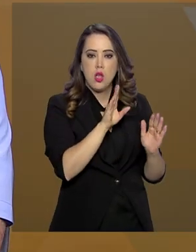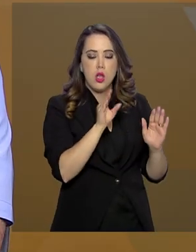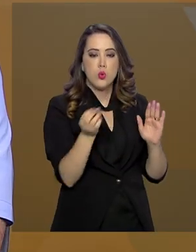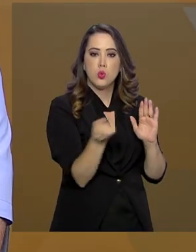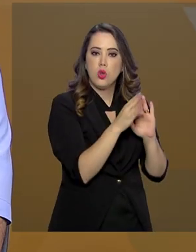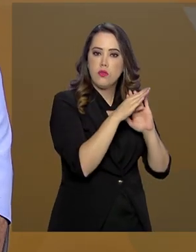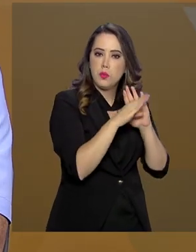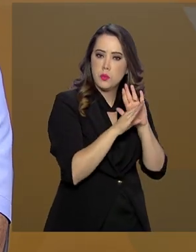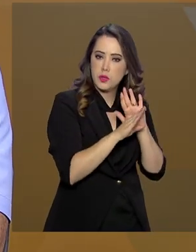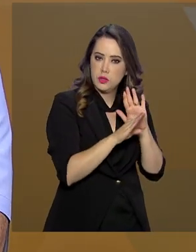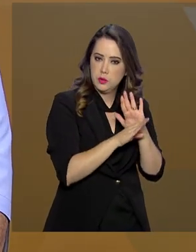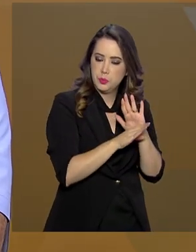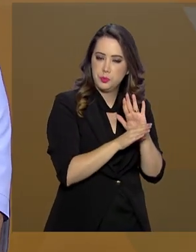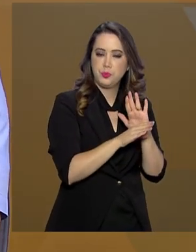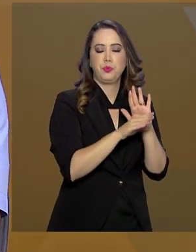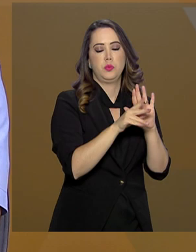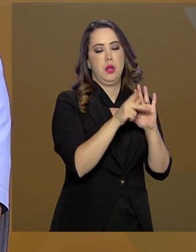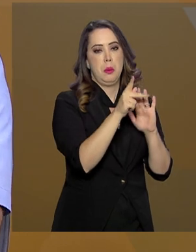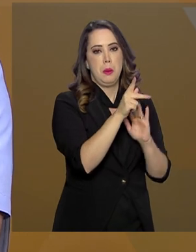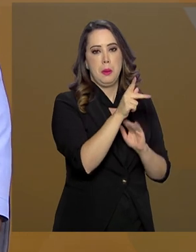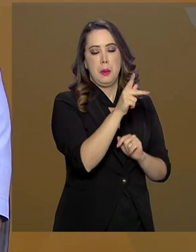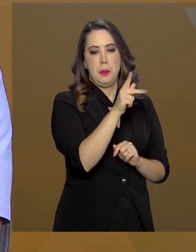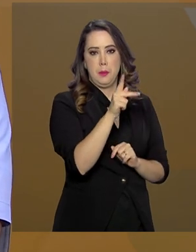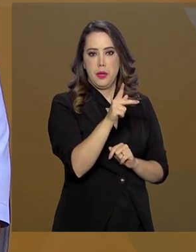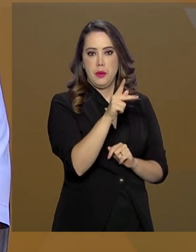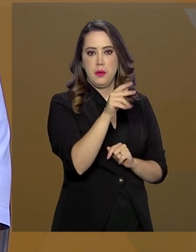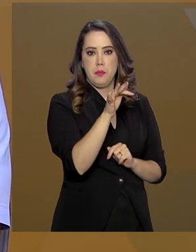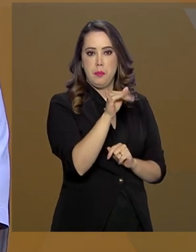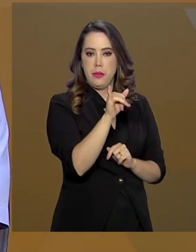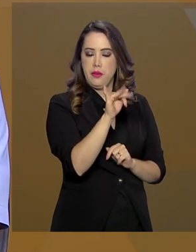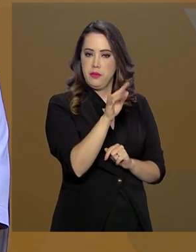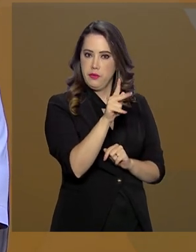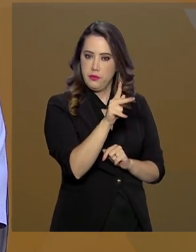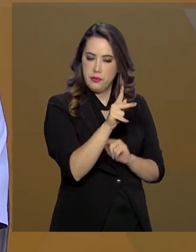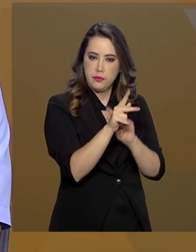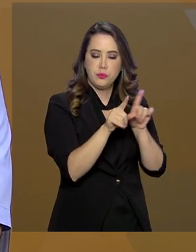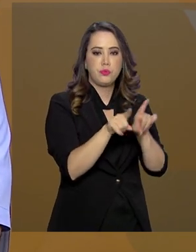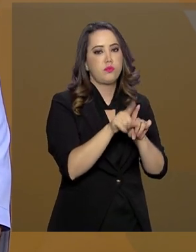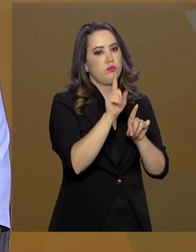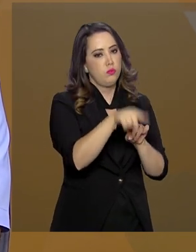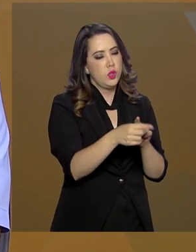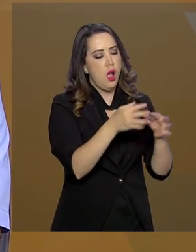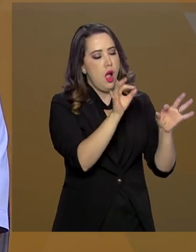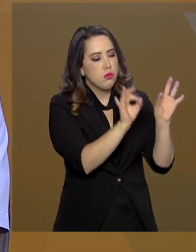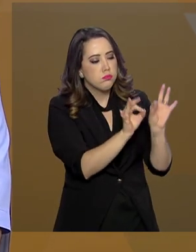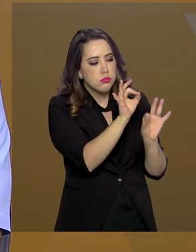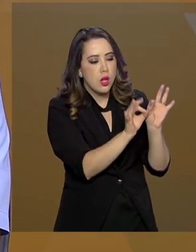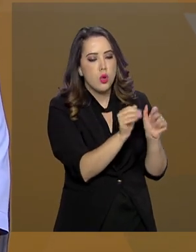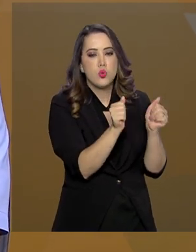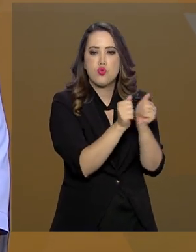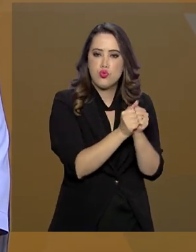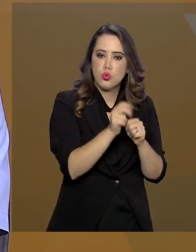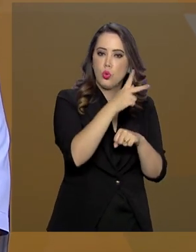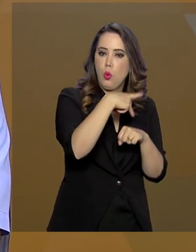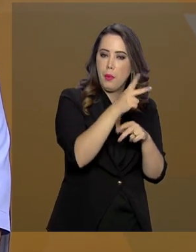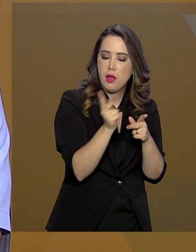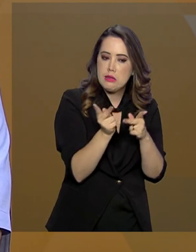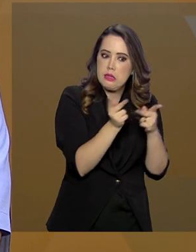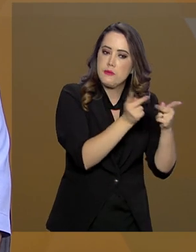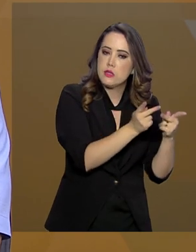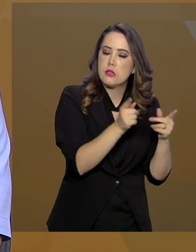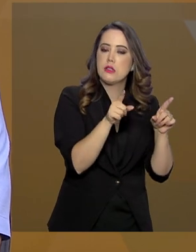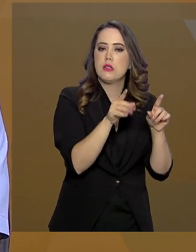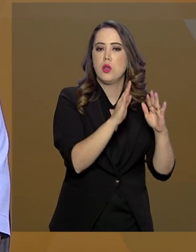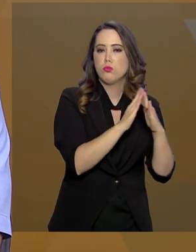procurando fazer ajustes nesses pontos focais que eu coloquei na governança, trabalho com os países vizinhos e ainda,